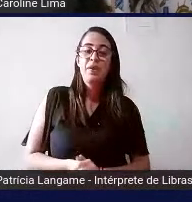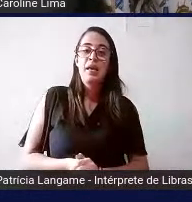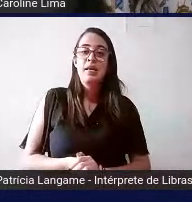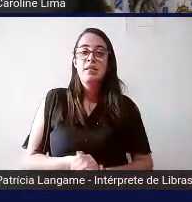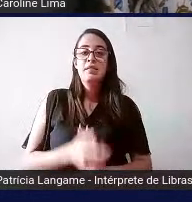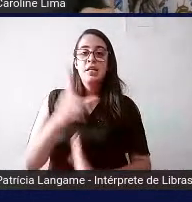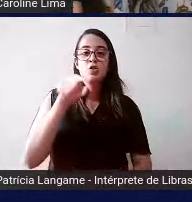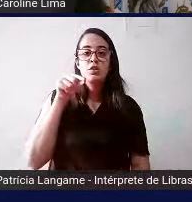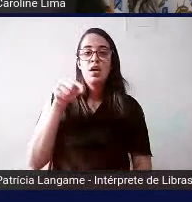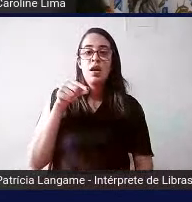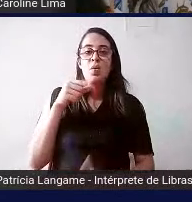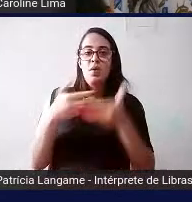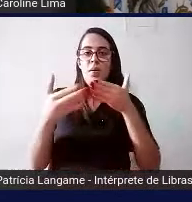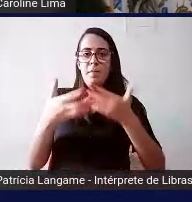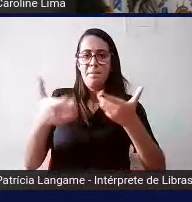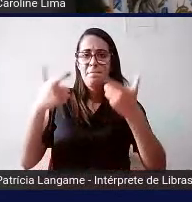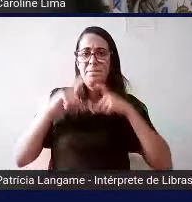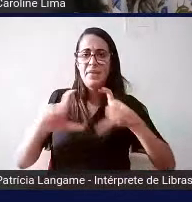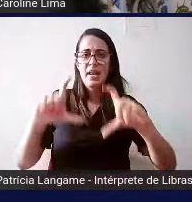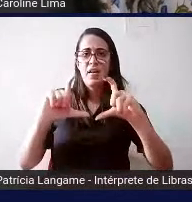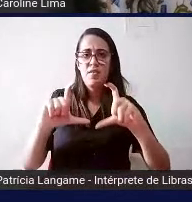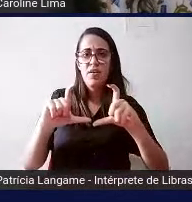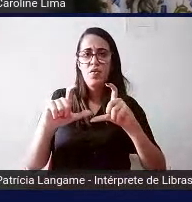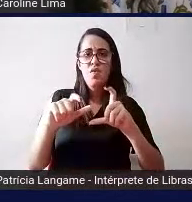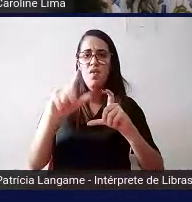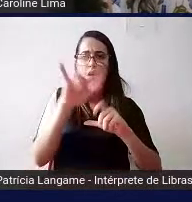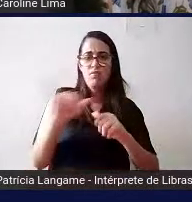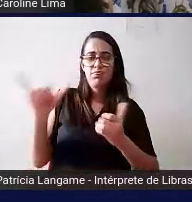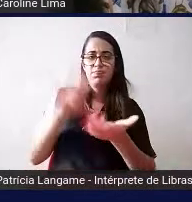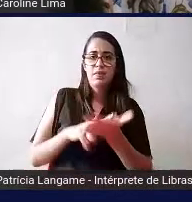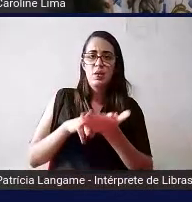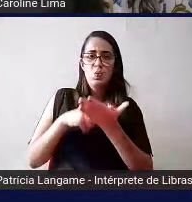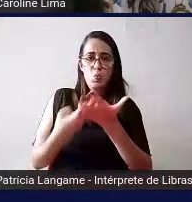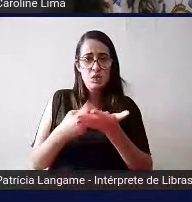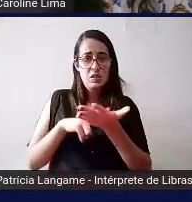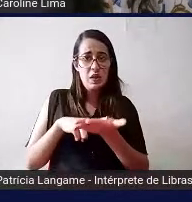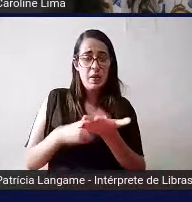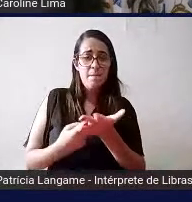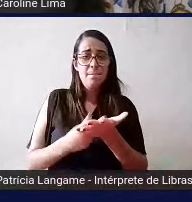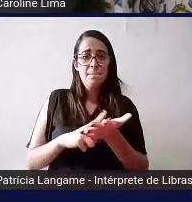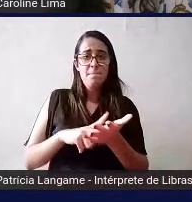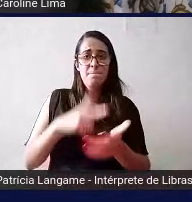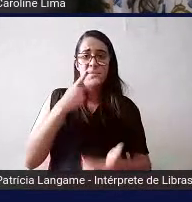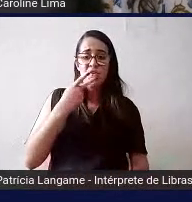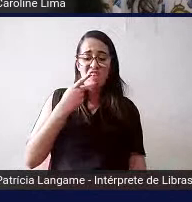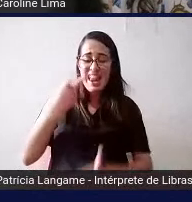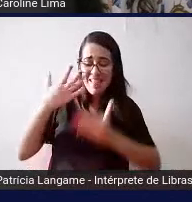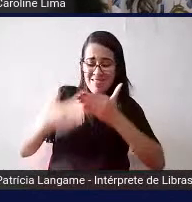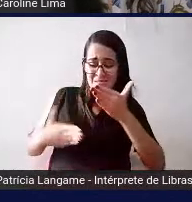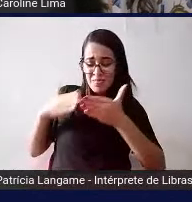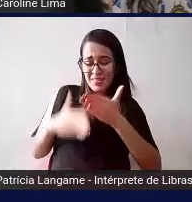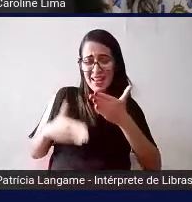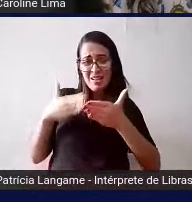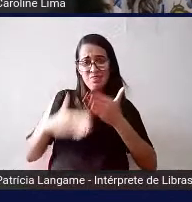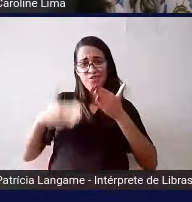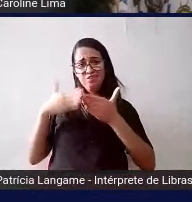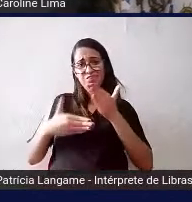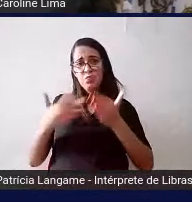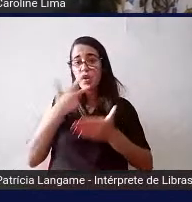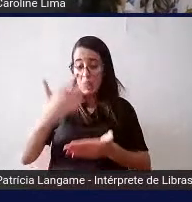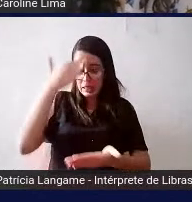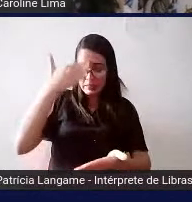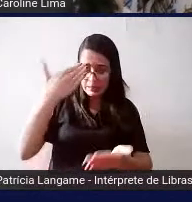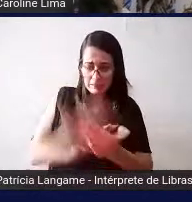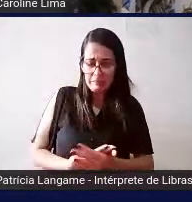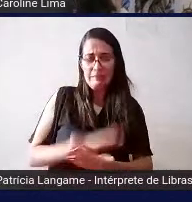qualquer parágrafo o avatar vai traduzir aí por que que eu digo que é limitado que a gente não pode se confiar nisso